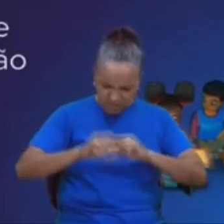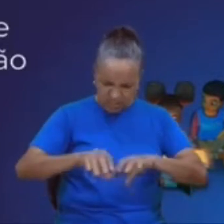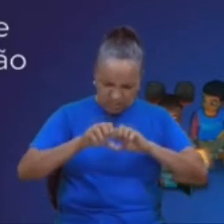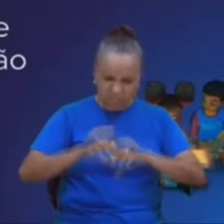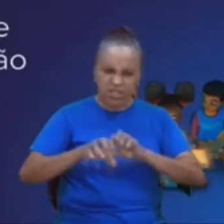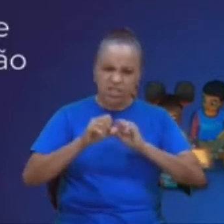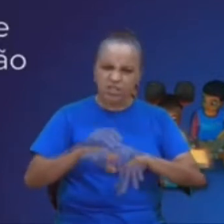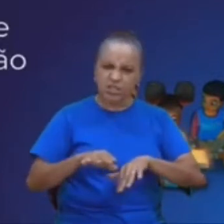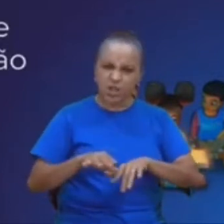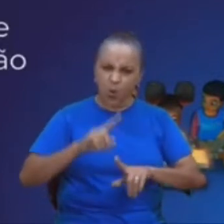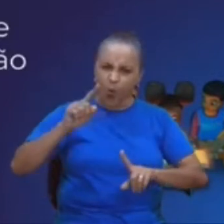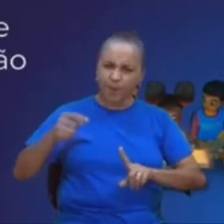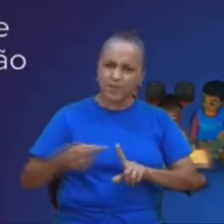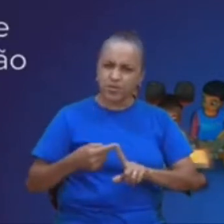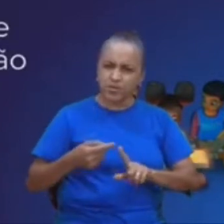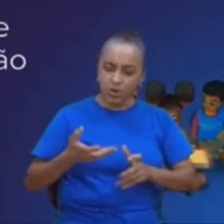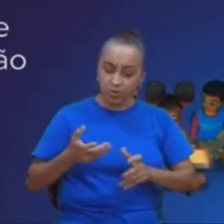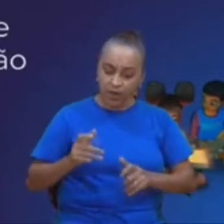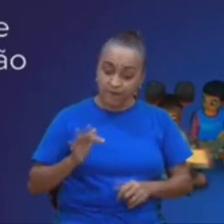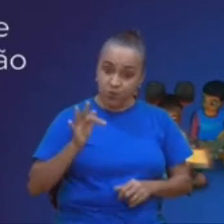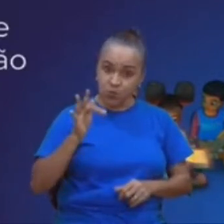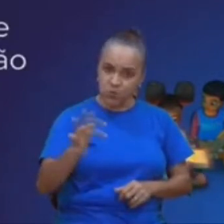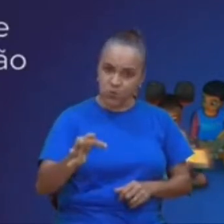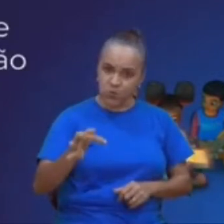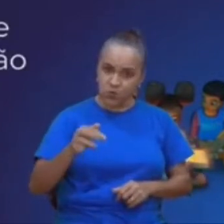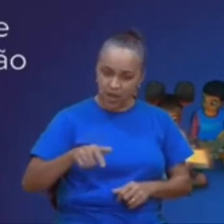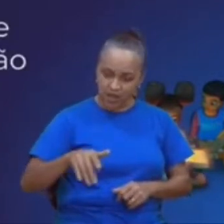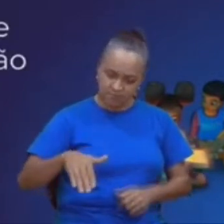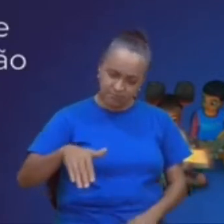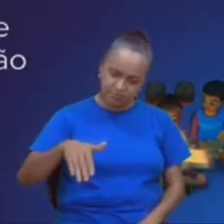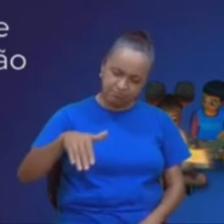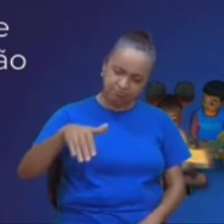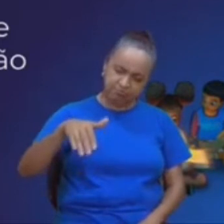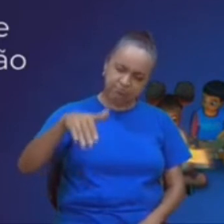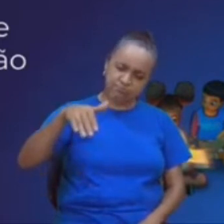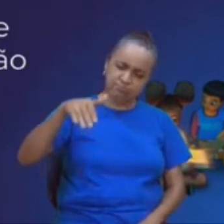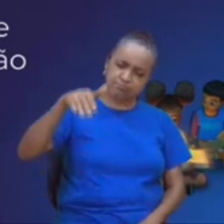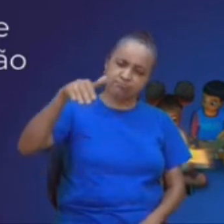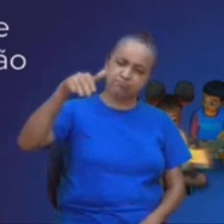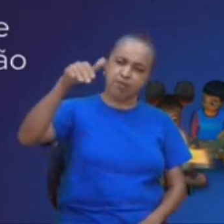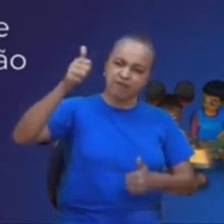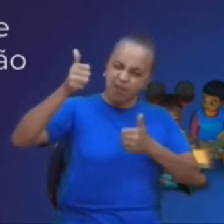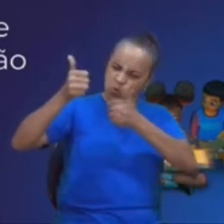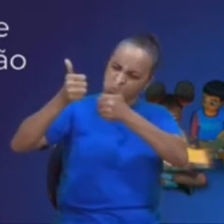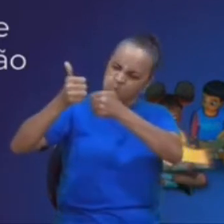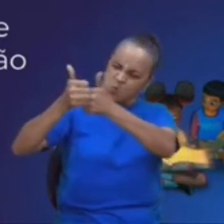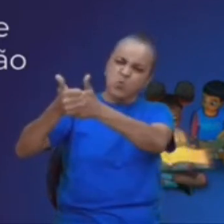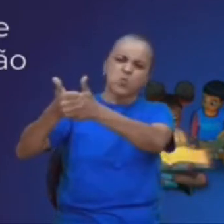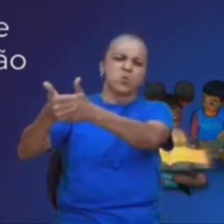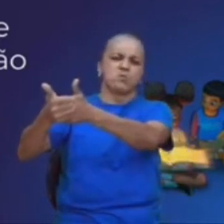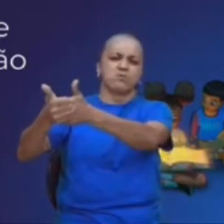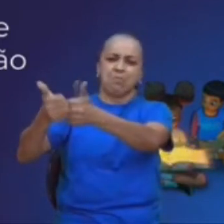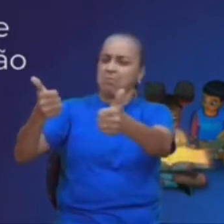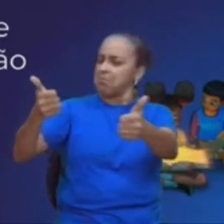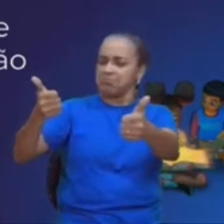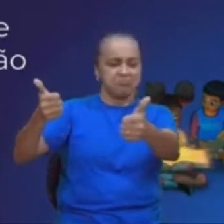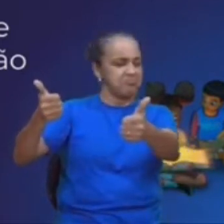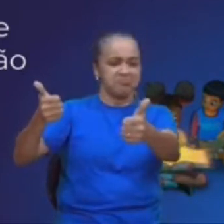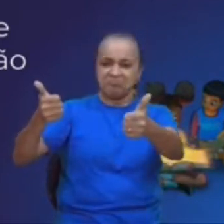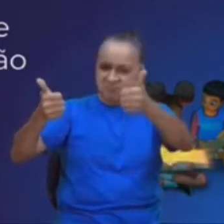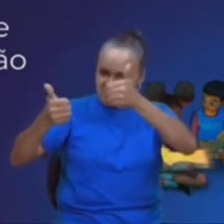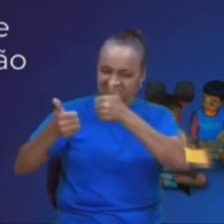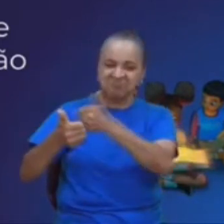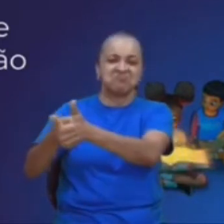os objetivos que você tem para ela, e mesmo com o passar dos anos, não se desviará deles,